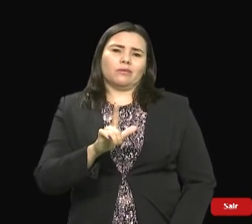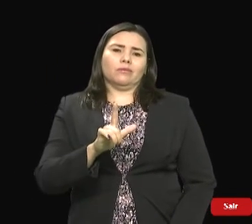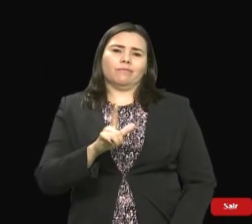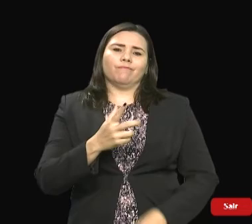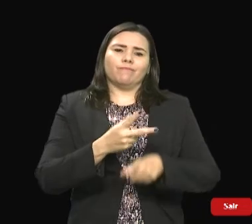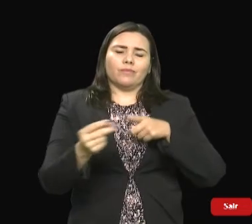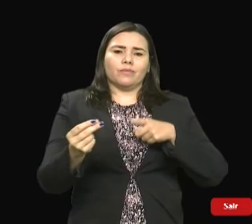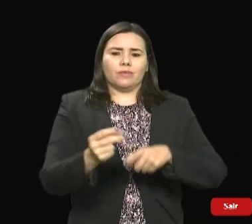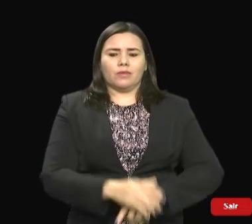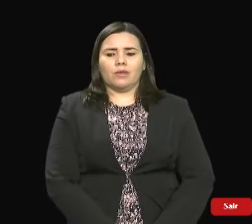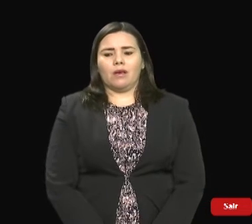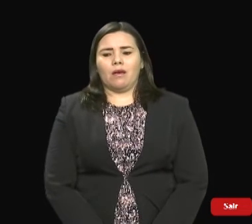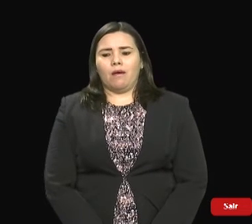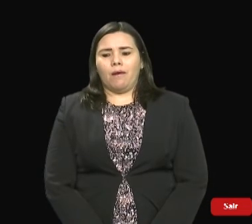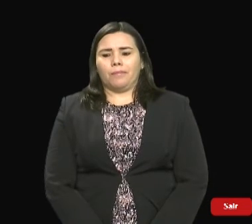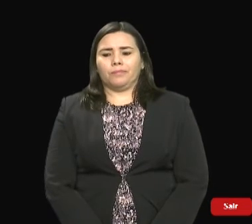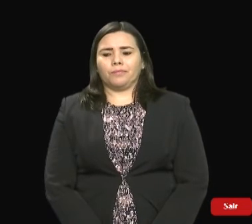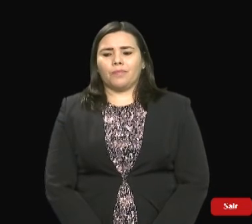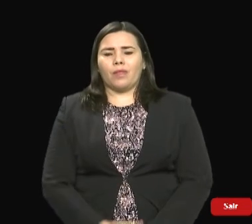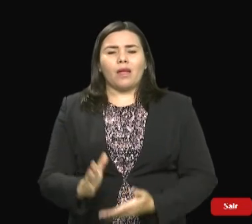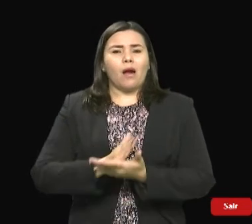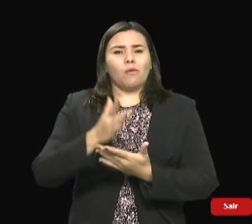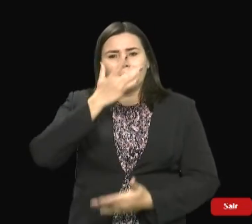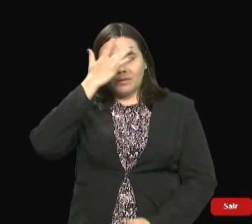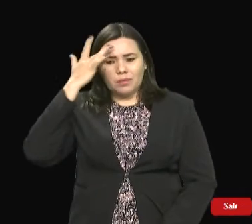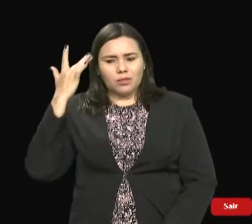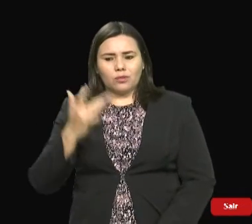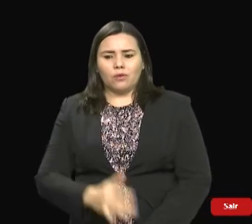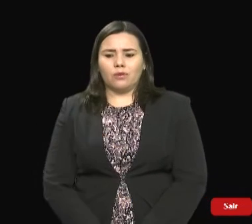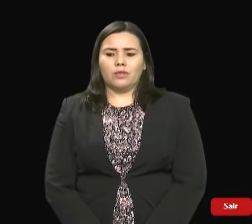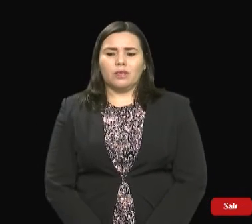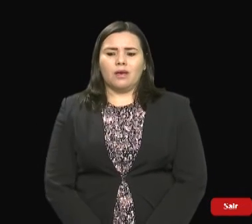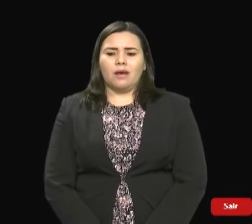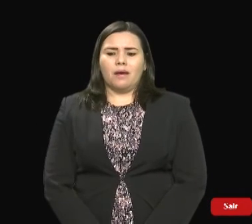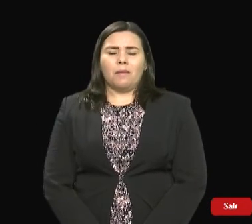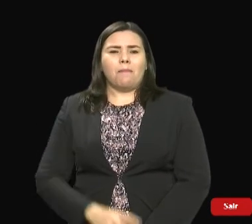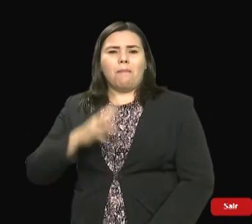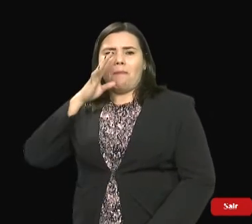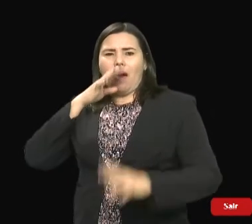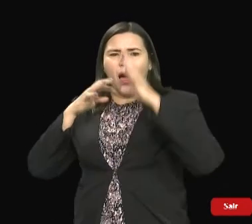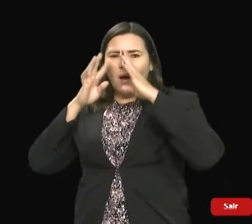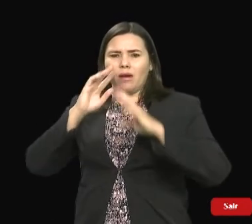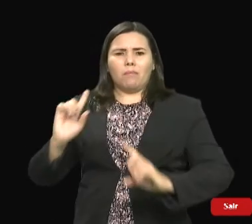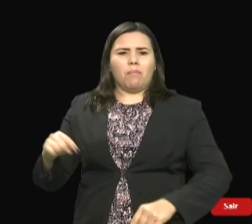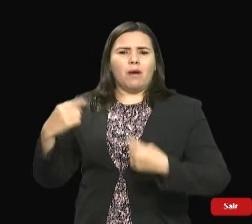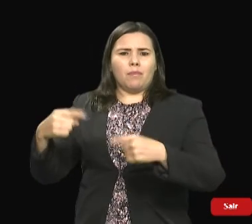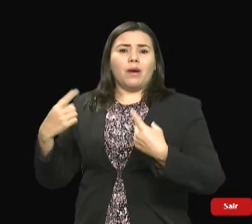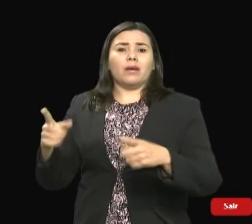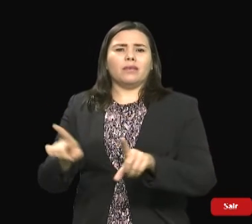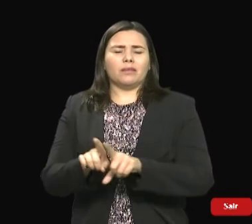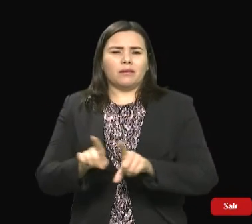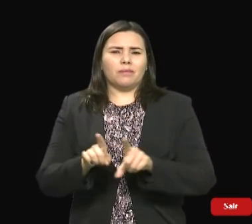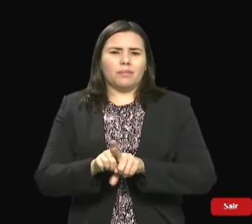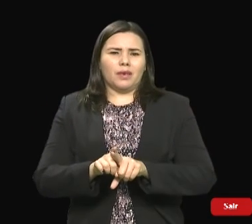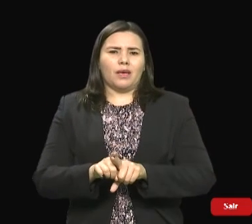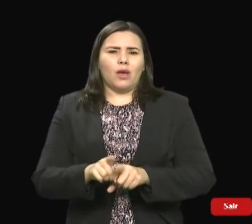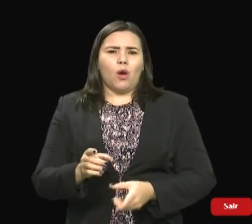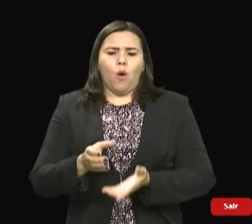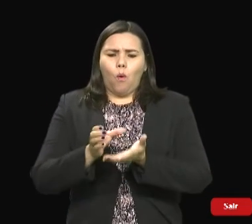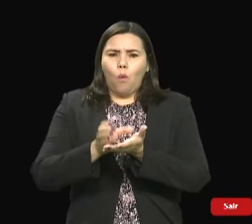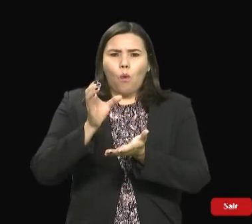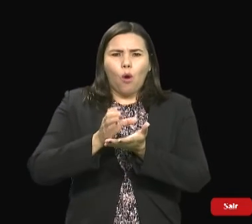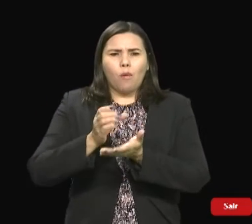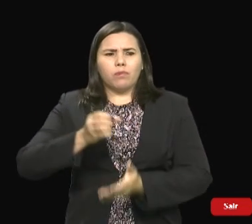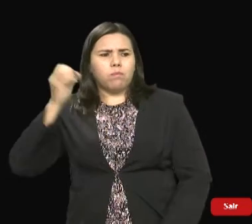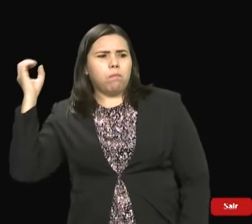justifica. Tentaram me jogar um copo de alumínio pesado ontem para pegar na minha cabeça e me machucar bem. Poderia